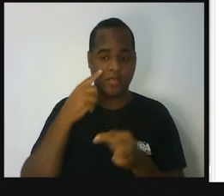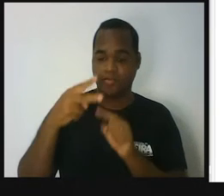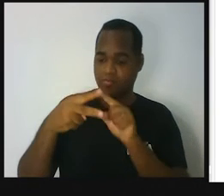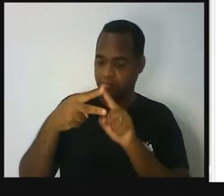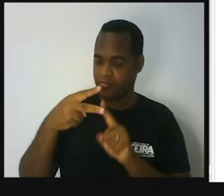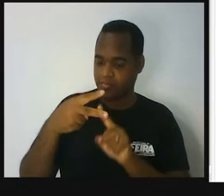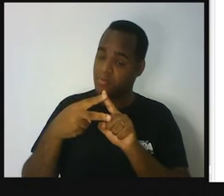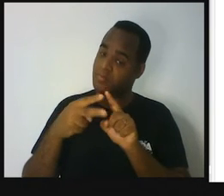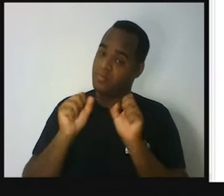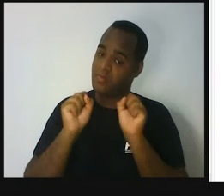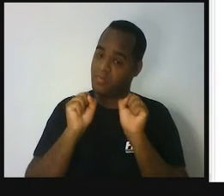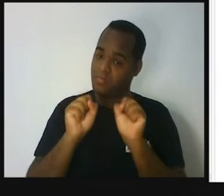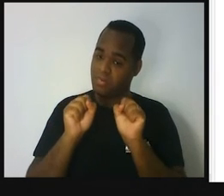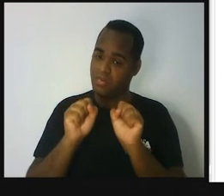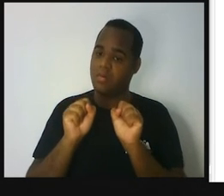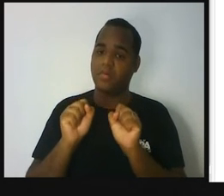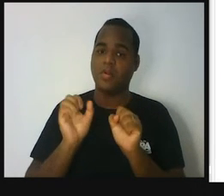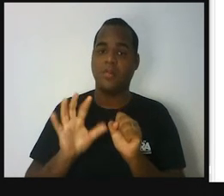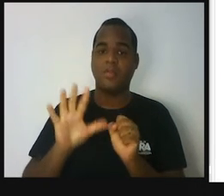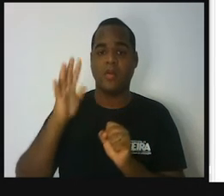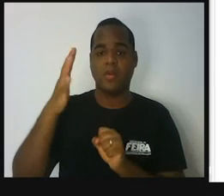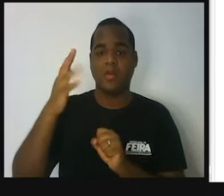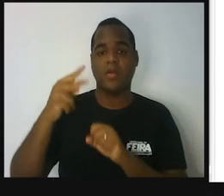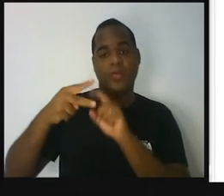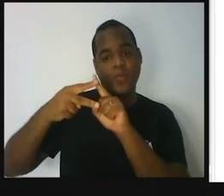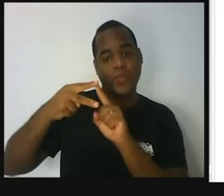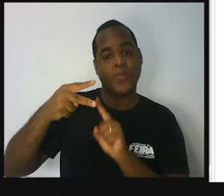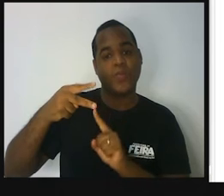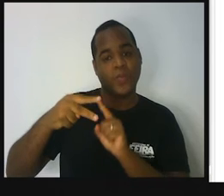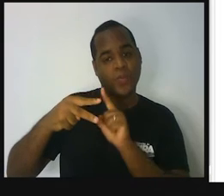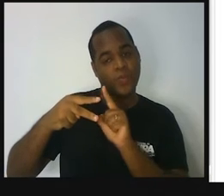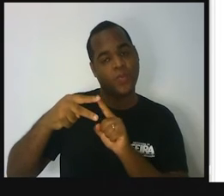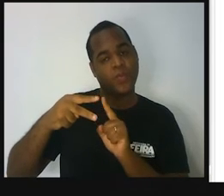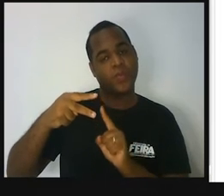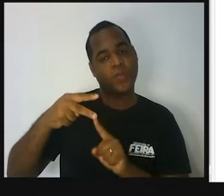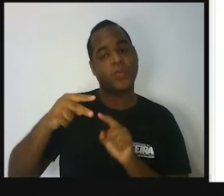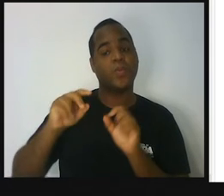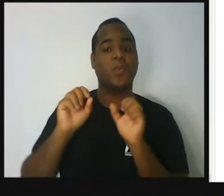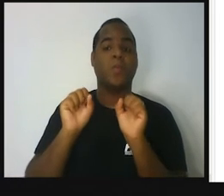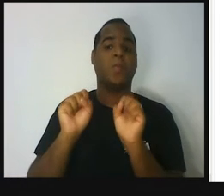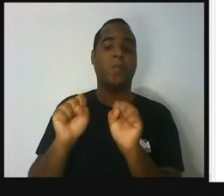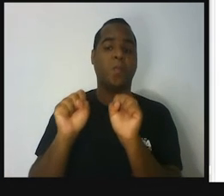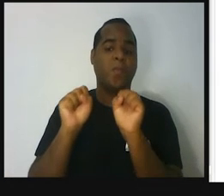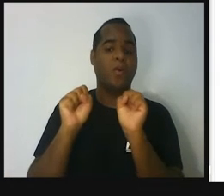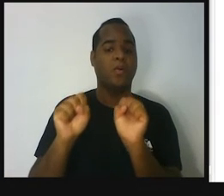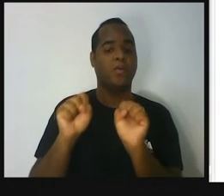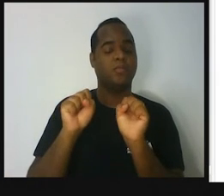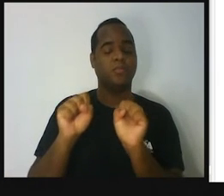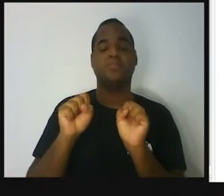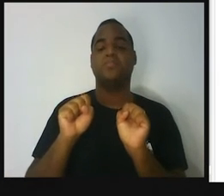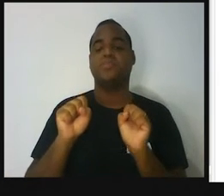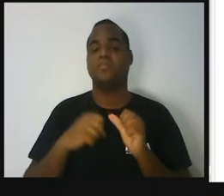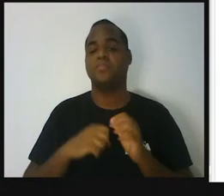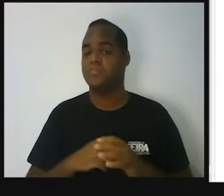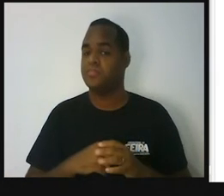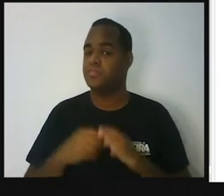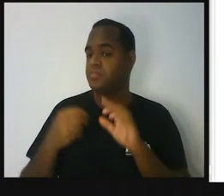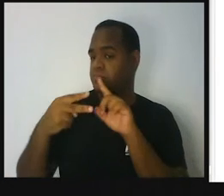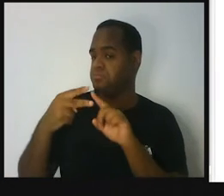possibilidades, duas possibilidades de